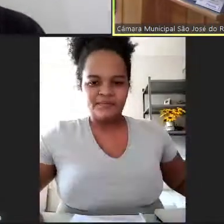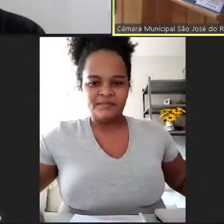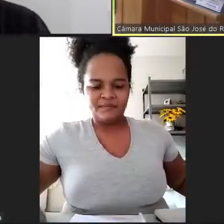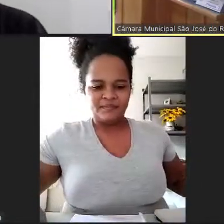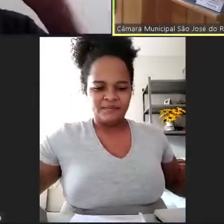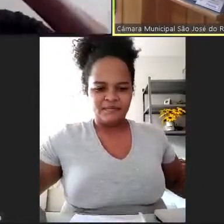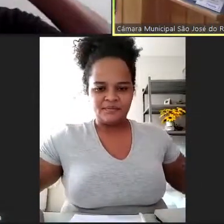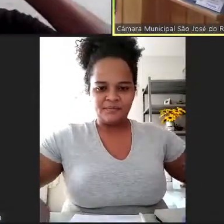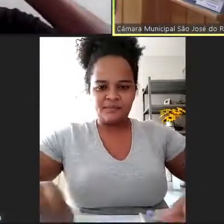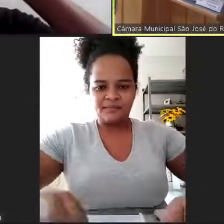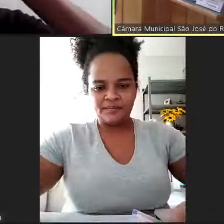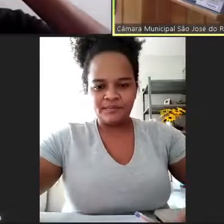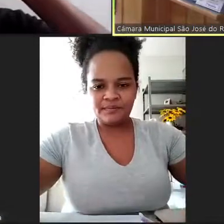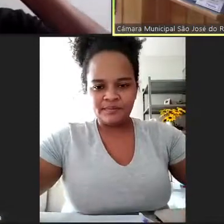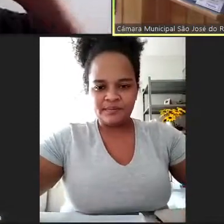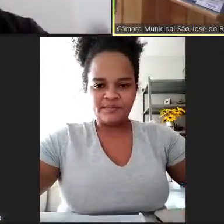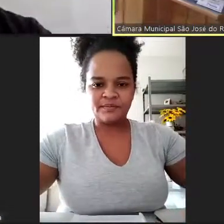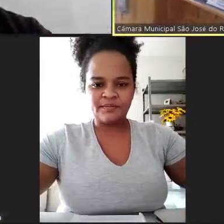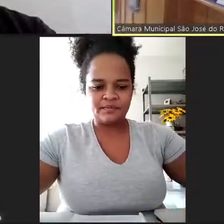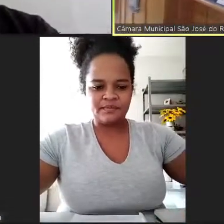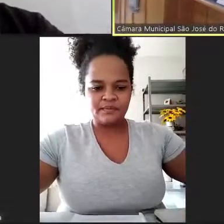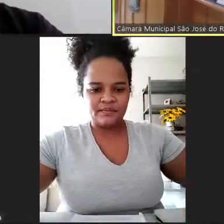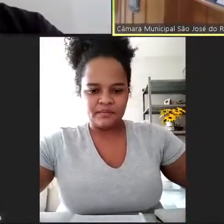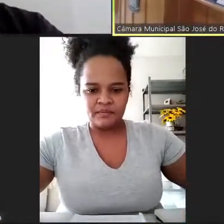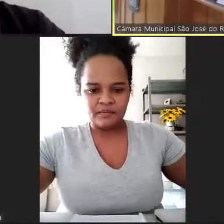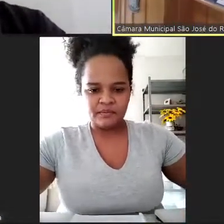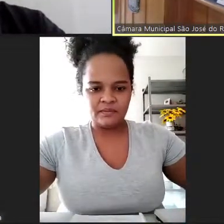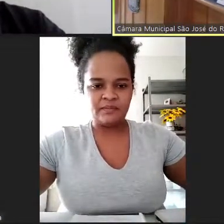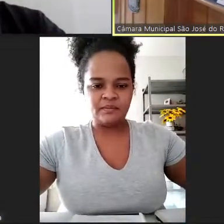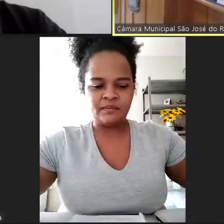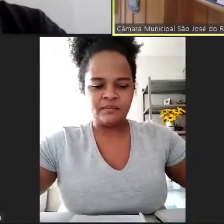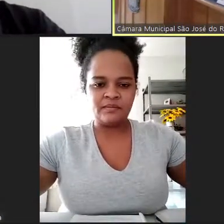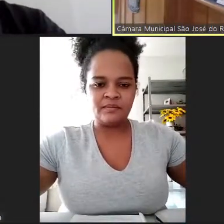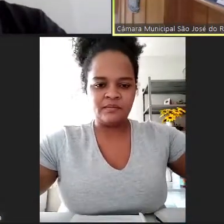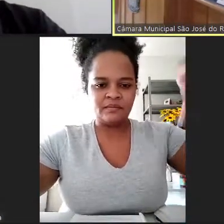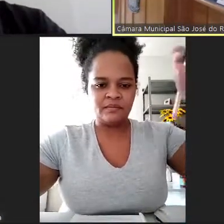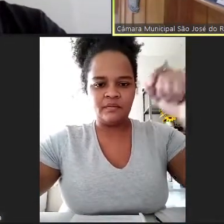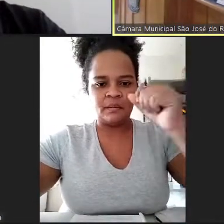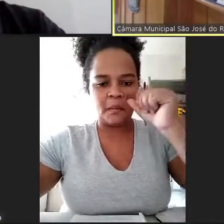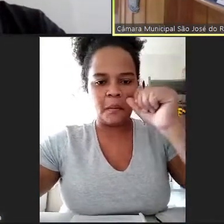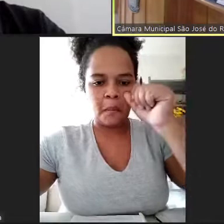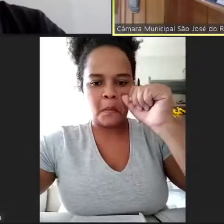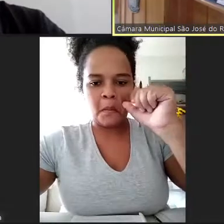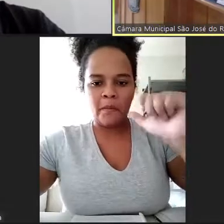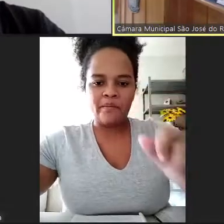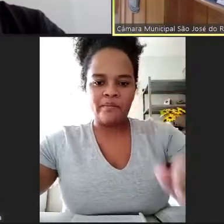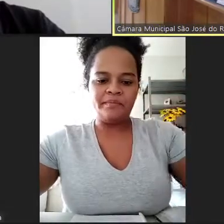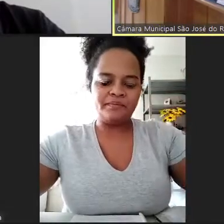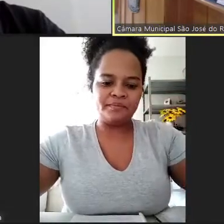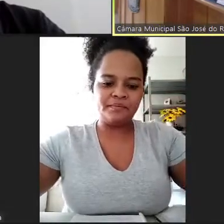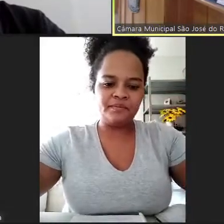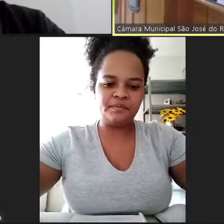Agradeço a Natália pela condução dessa homenagem. E aí nós estamos agora então retornando